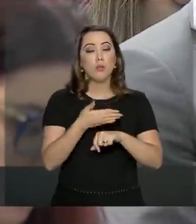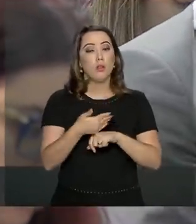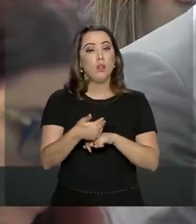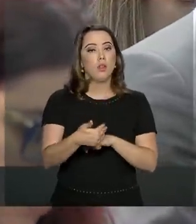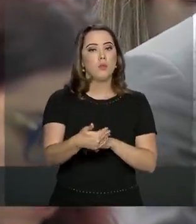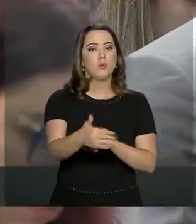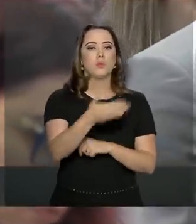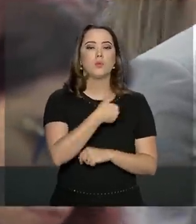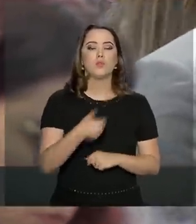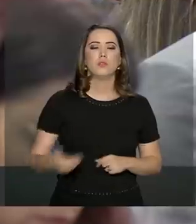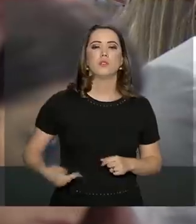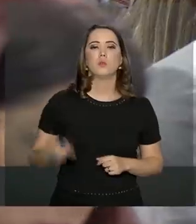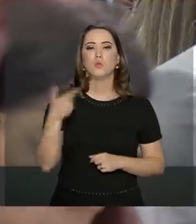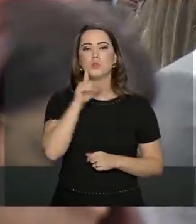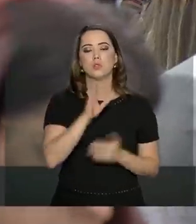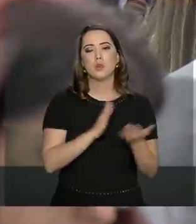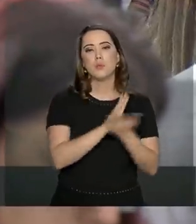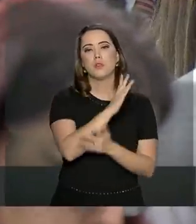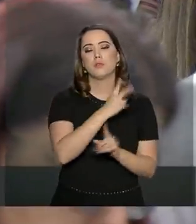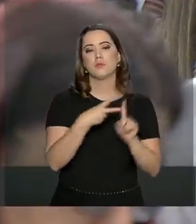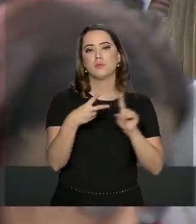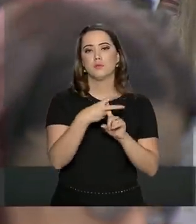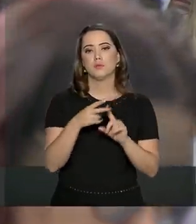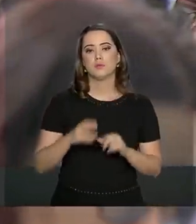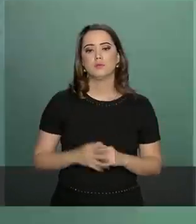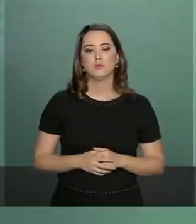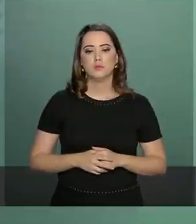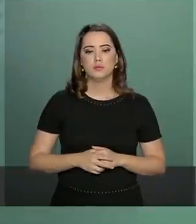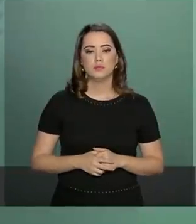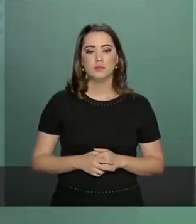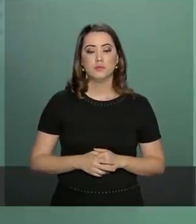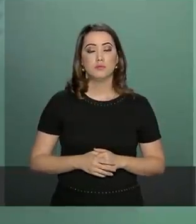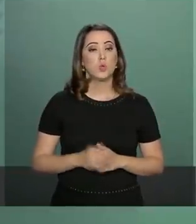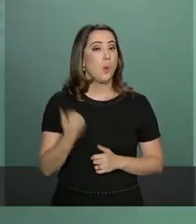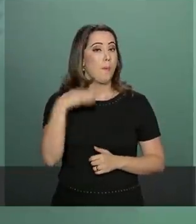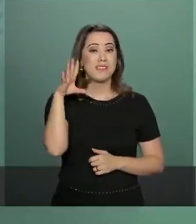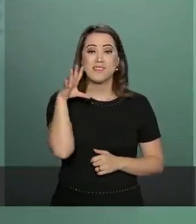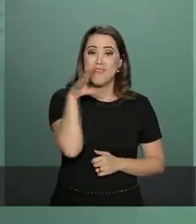governo conseguir aprovar a reforma o mais pronto possível